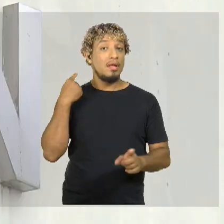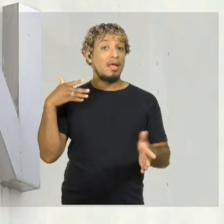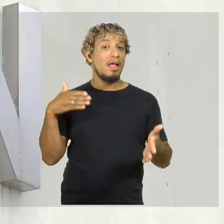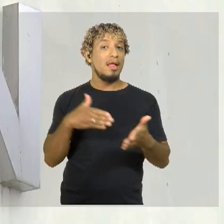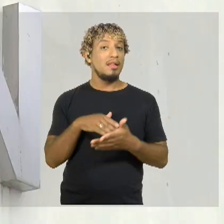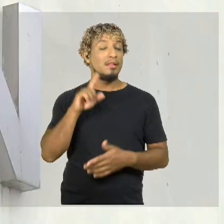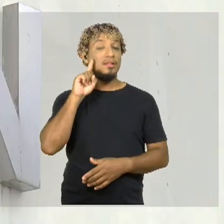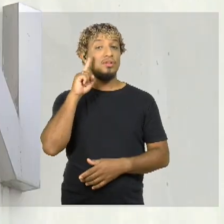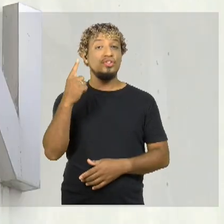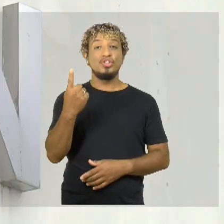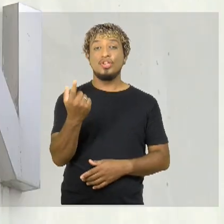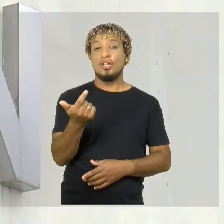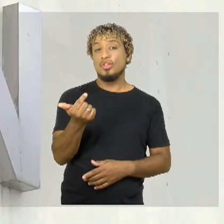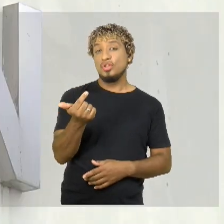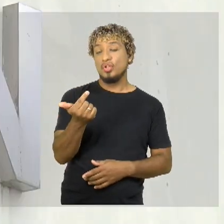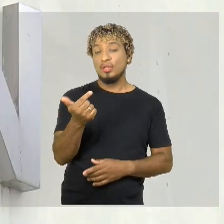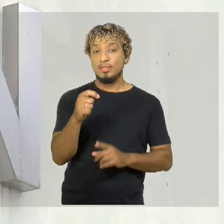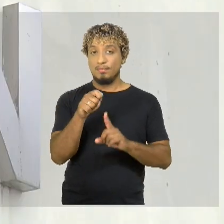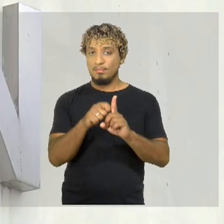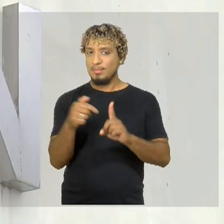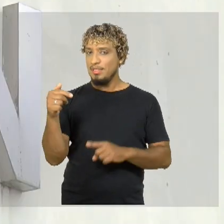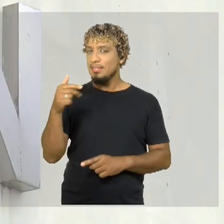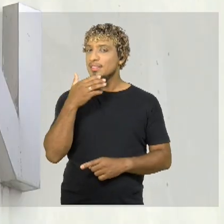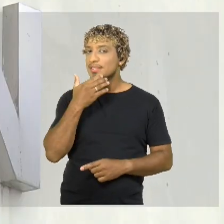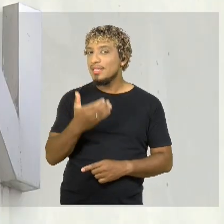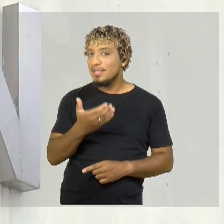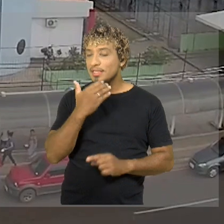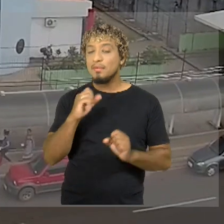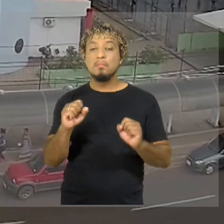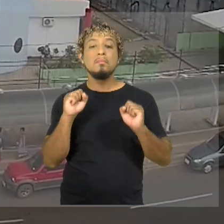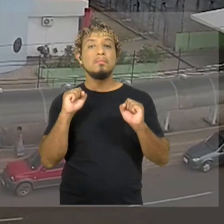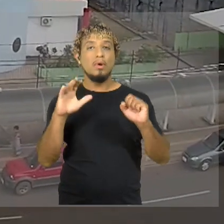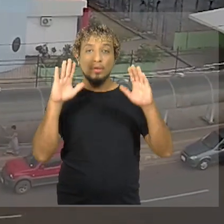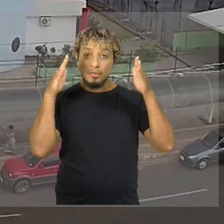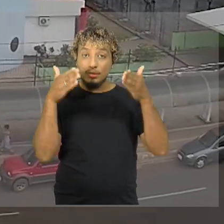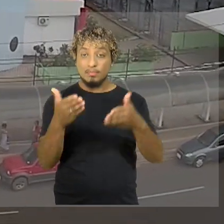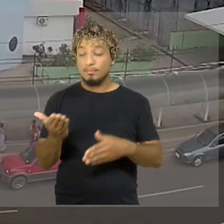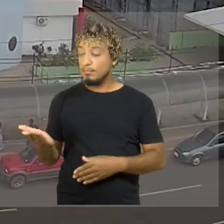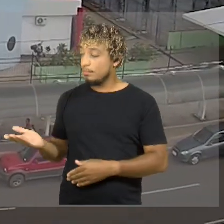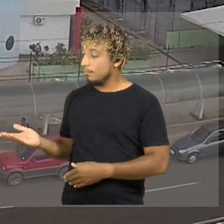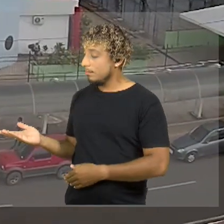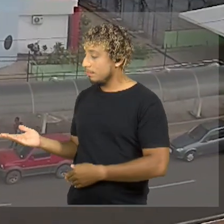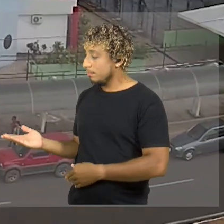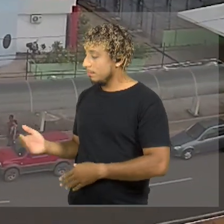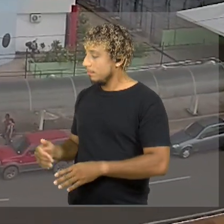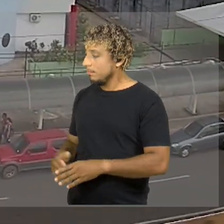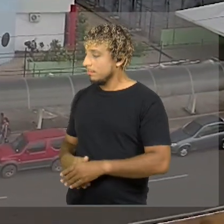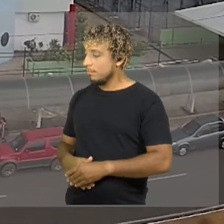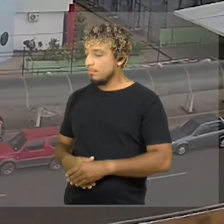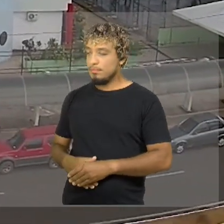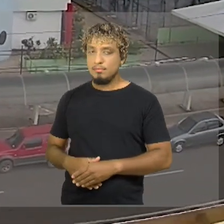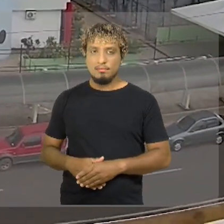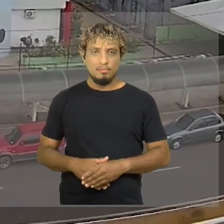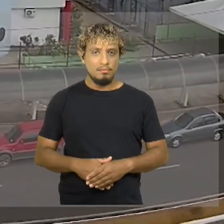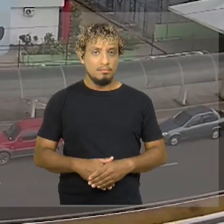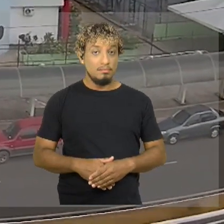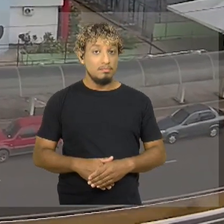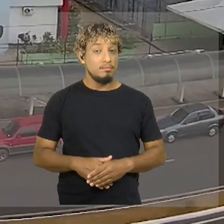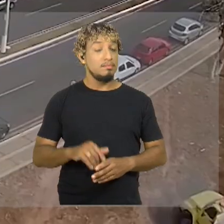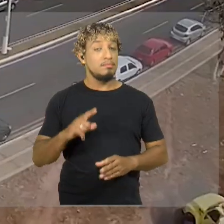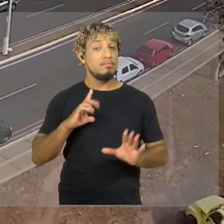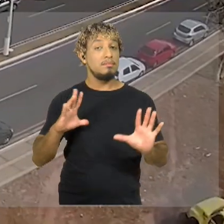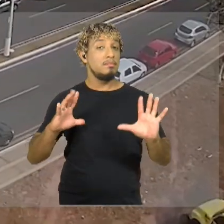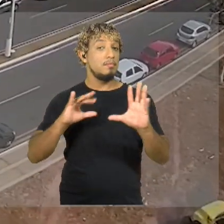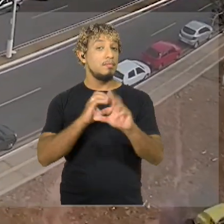até o dia 12 de dezembro, e elas podem ser feitas exclusivamente pelo site da Fundação Sousandrade. Ao todo, são